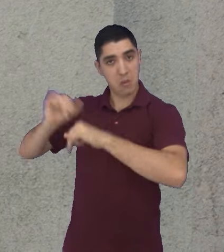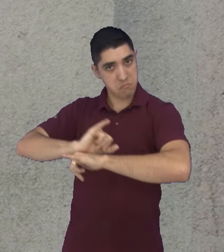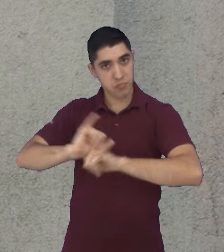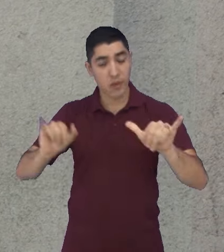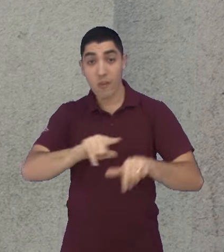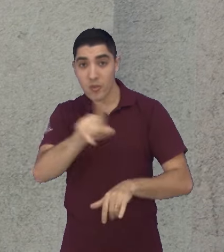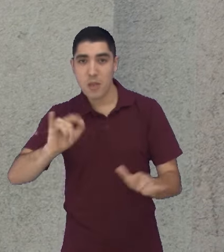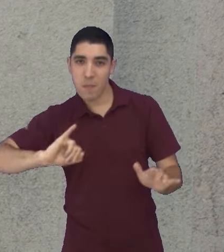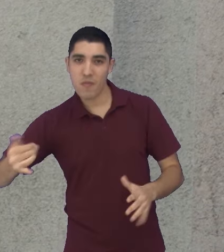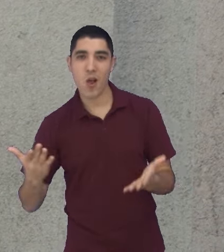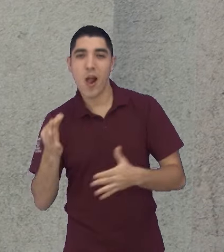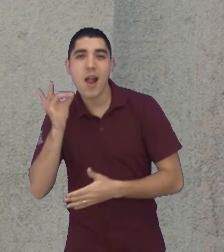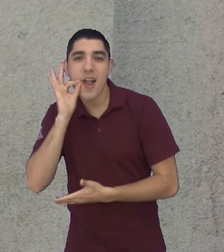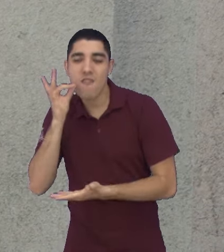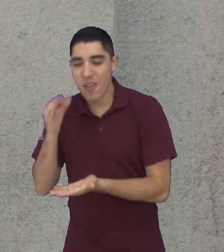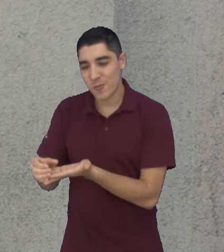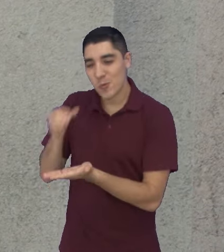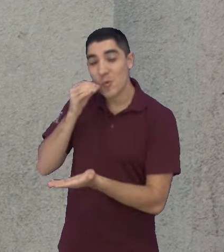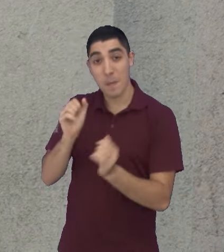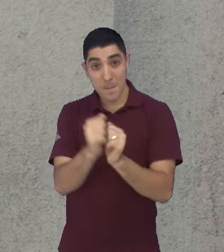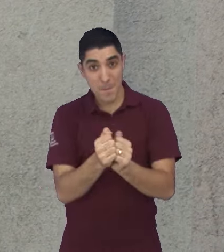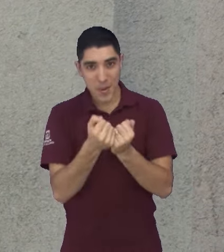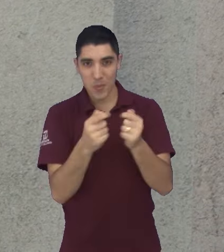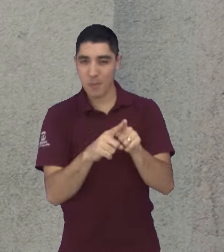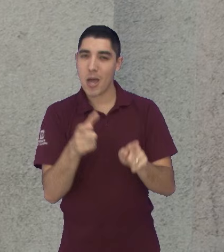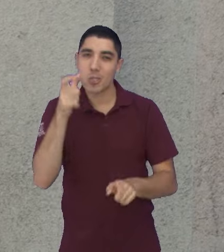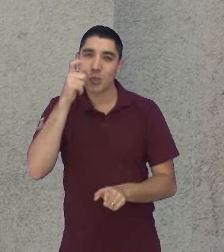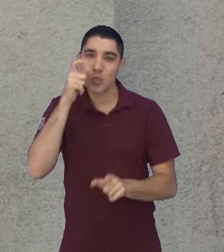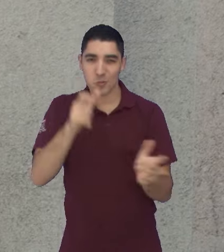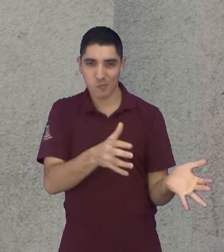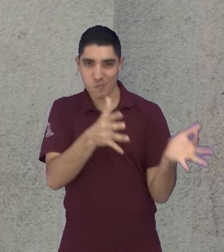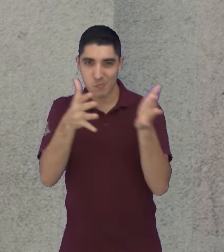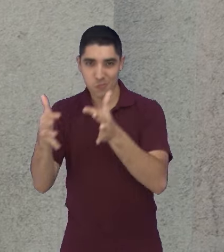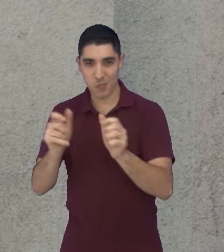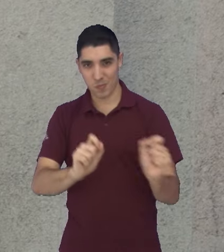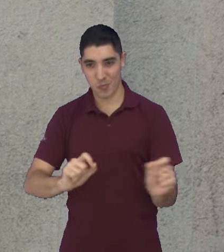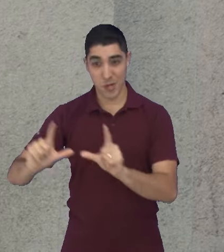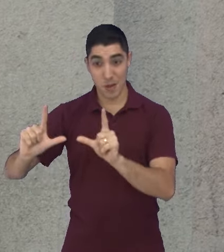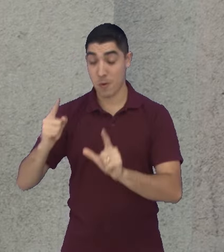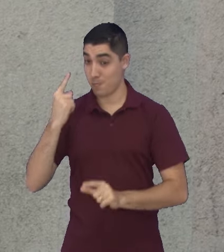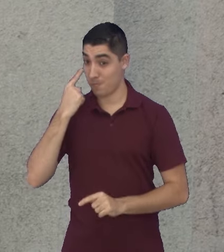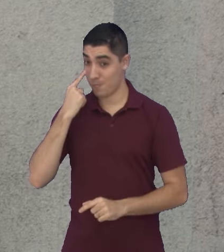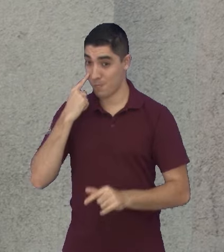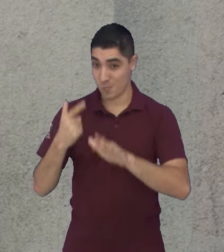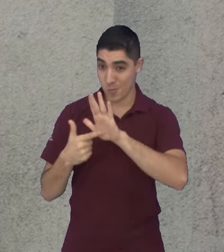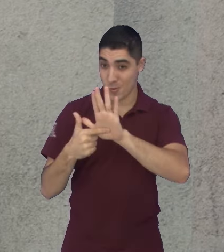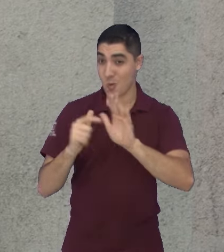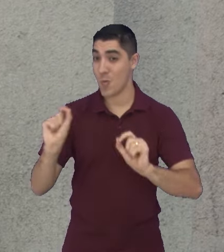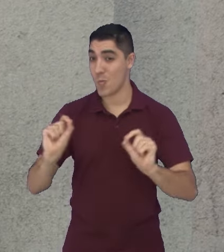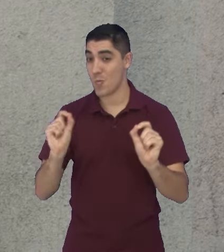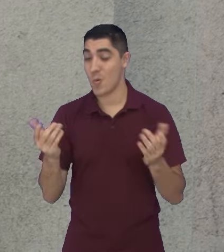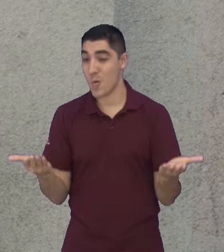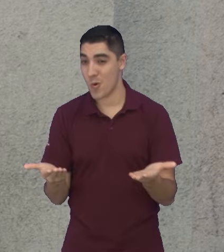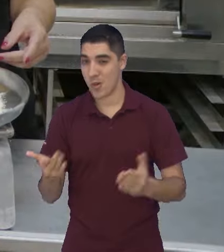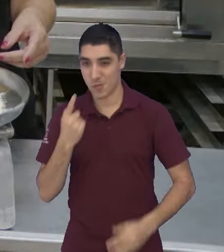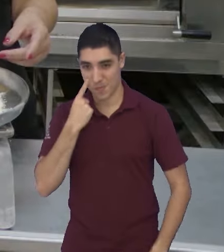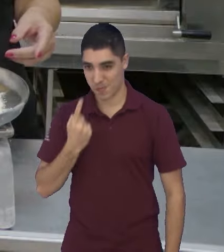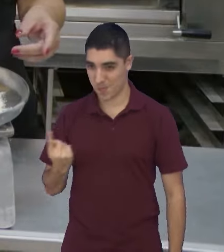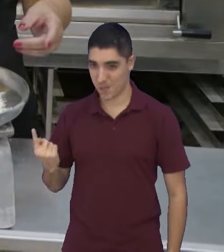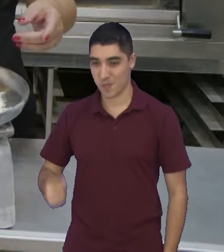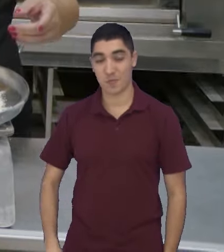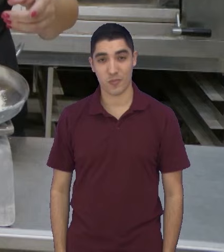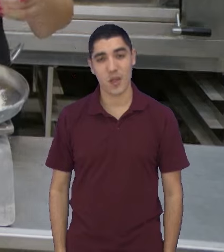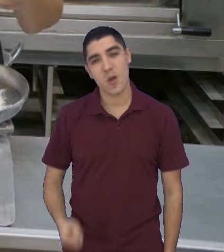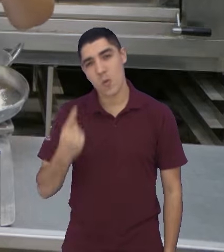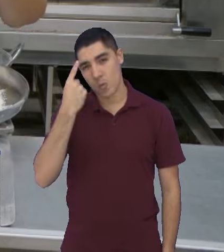pão também, para acompanhar a partir de agora o Estação Mercado que já está no ar. Confira o que vai ter no programa de hoje. No